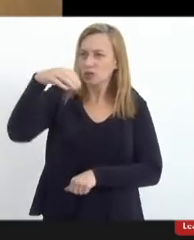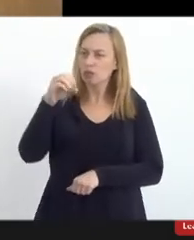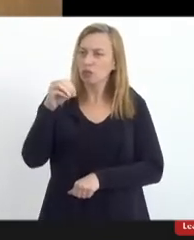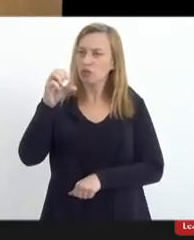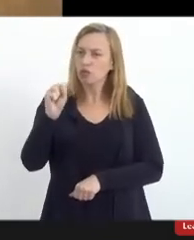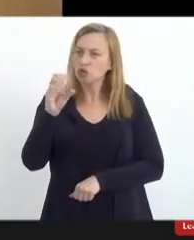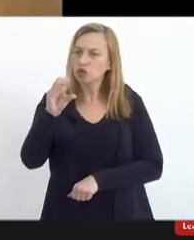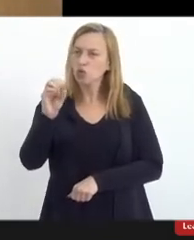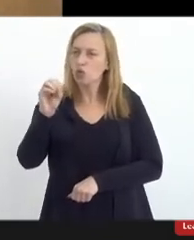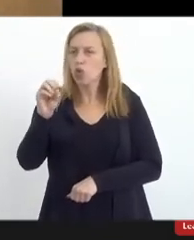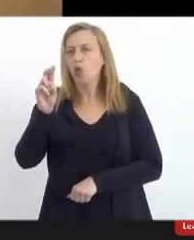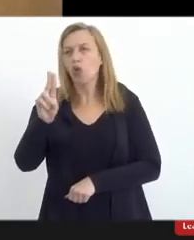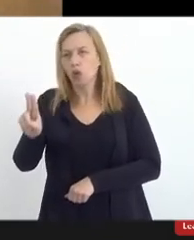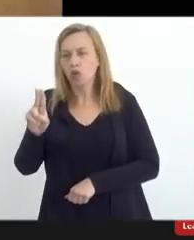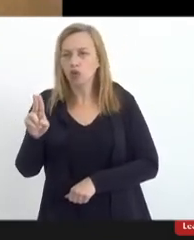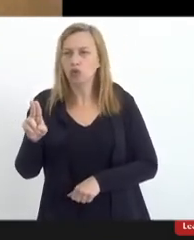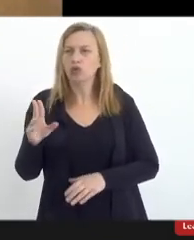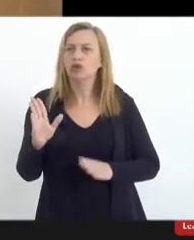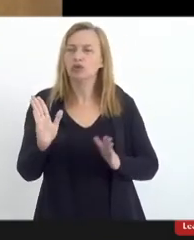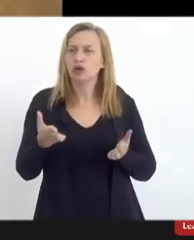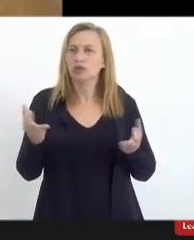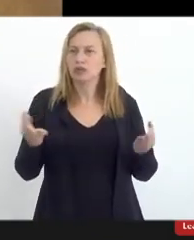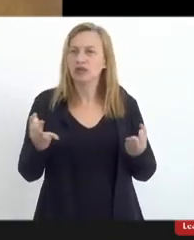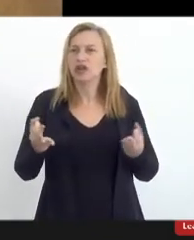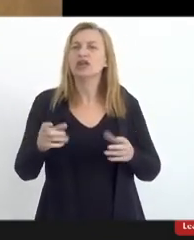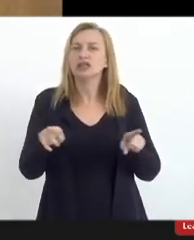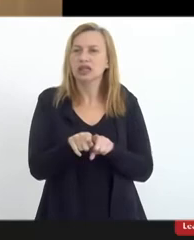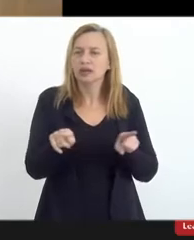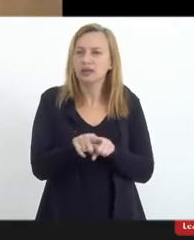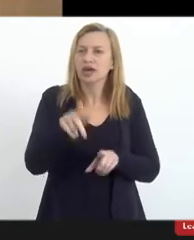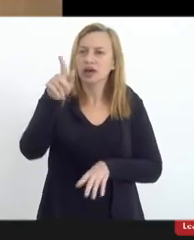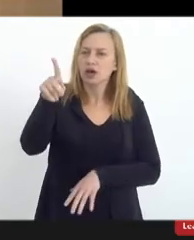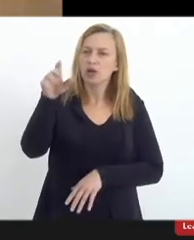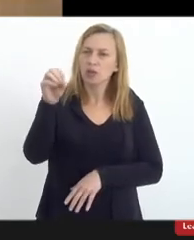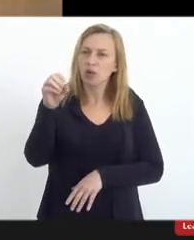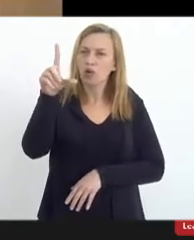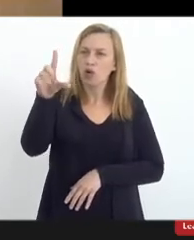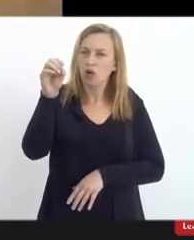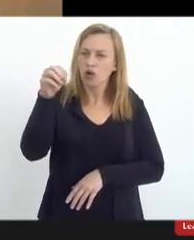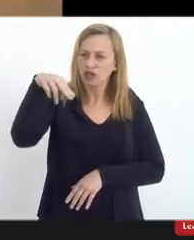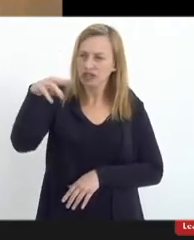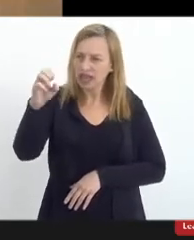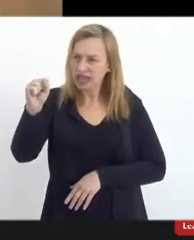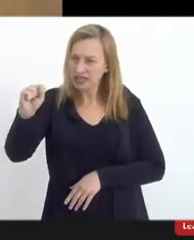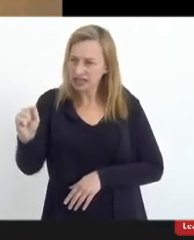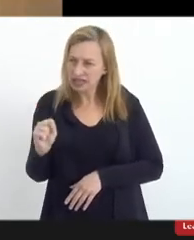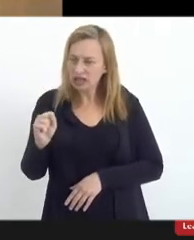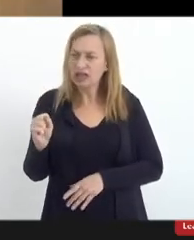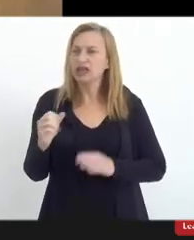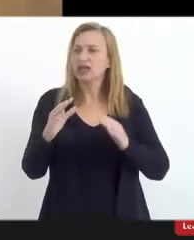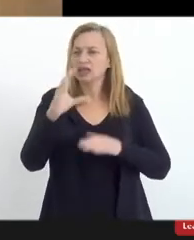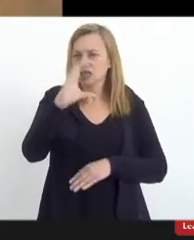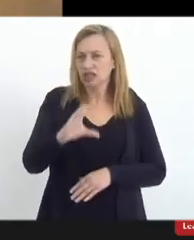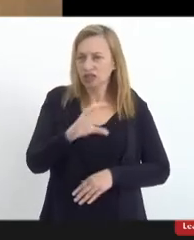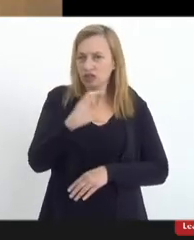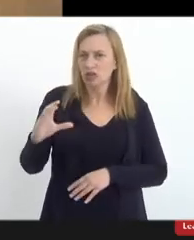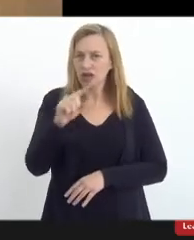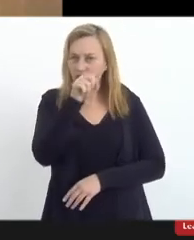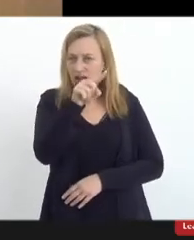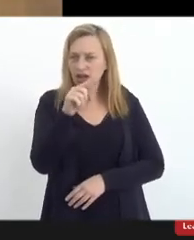representação da Igreja Ortodoxa Polonesa numa sala de orações que eles possuem ali em Copacabana.